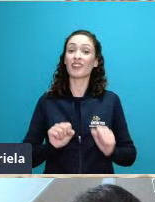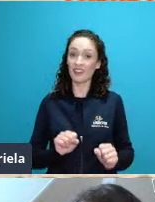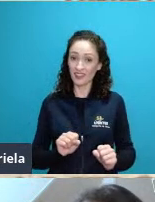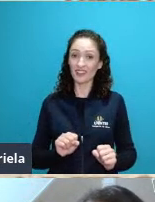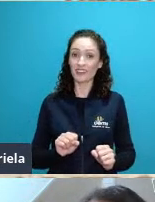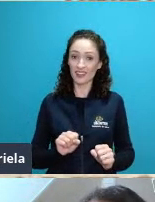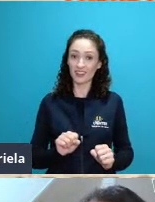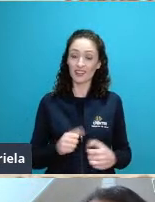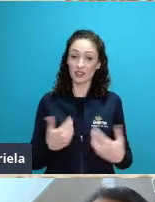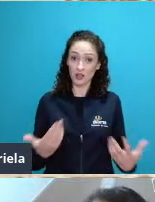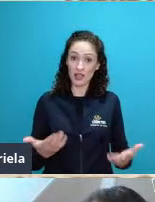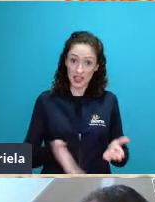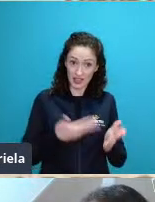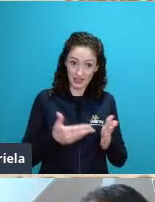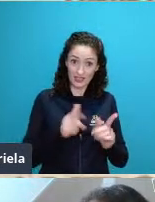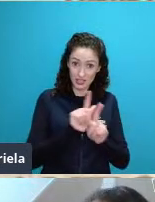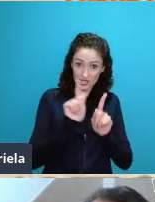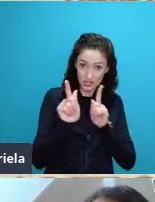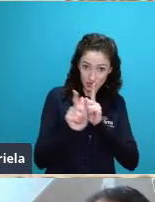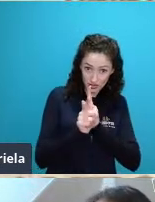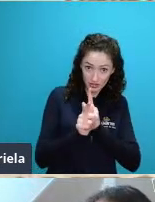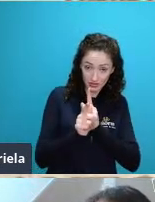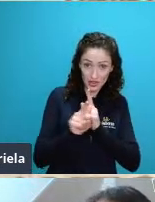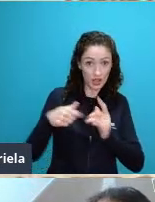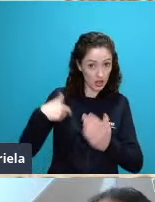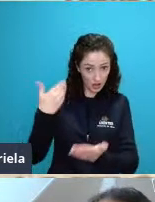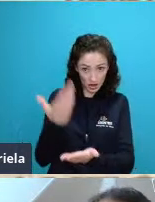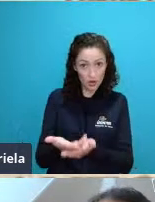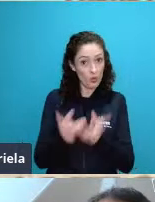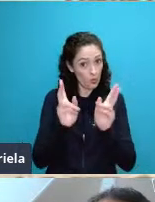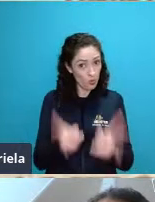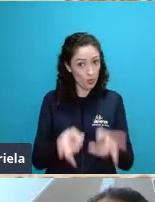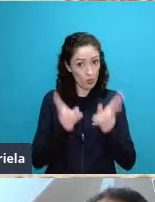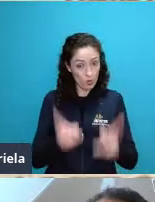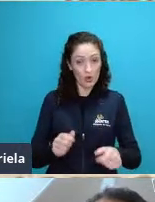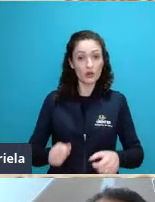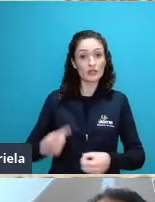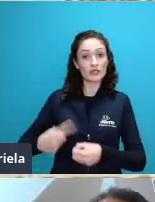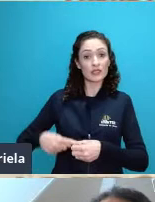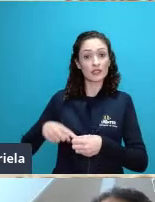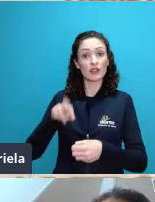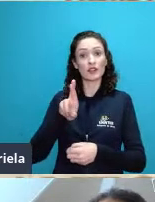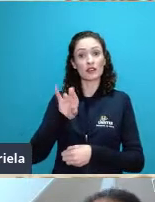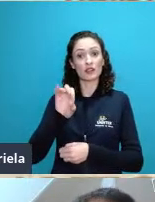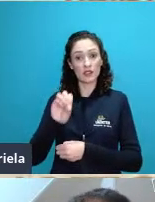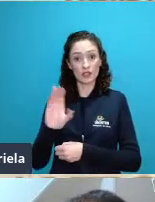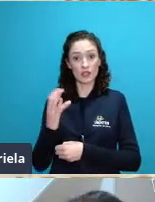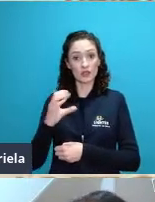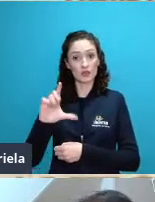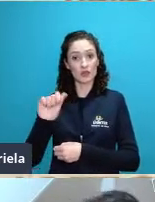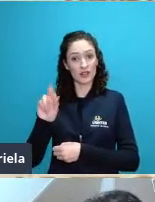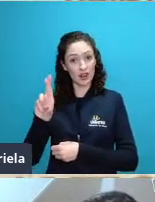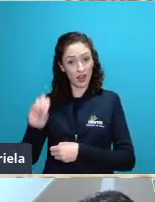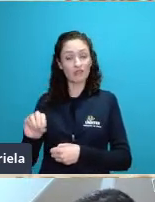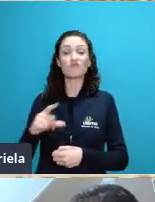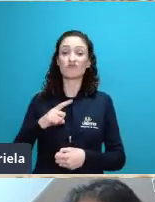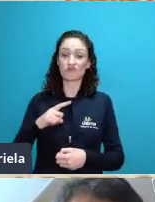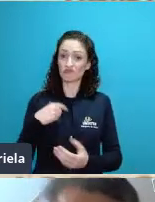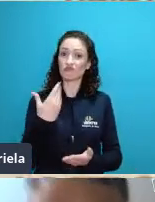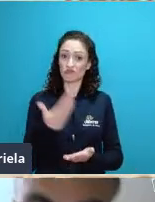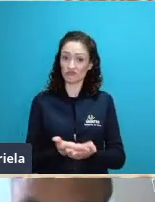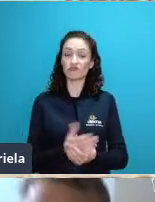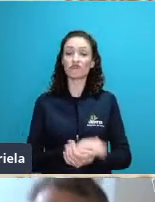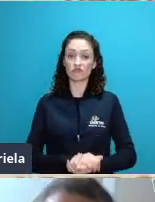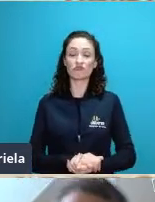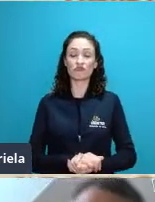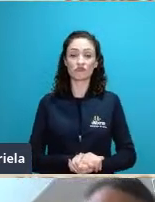existe até hoje da Unesp de Rio Claro onde ele atua então se vocês quem é da